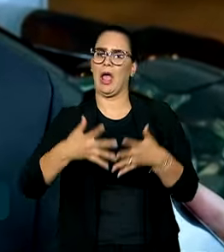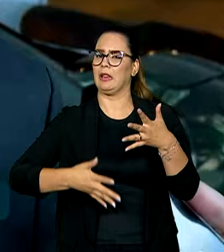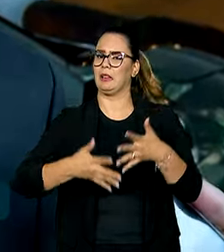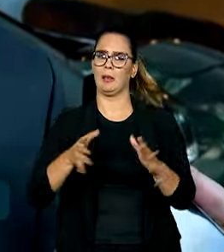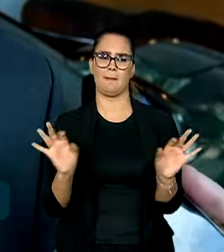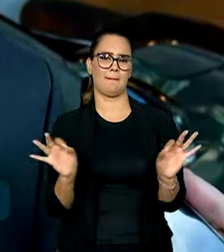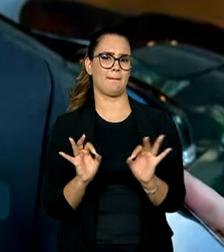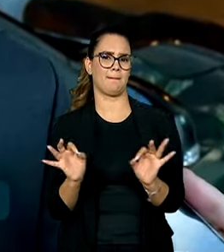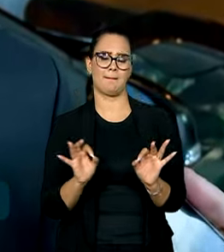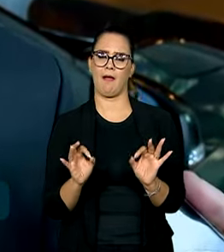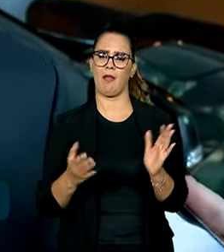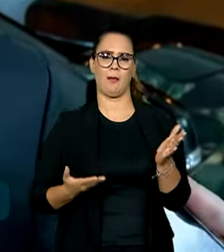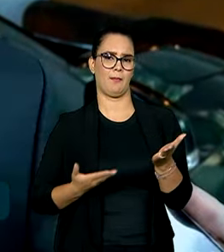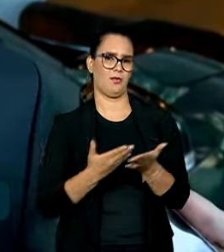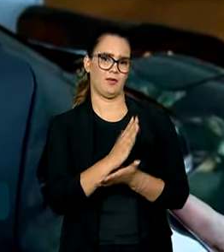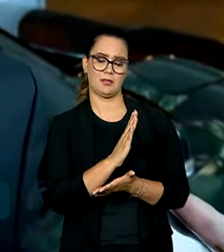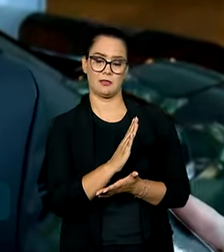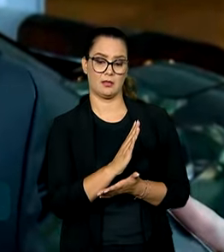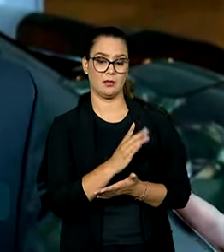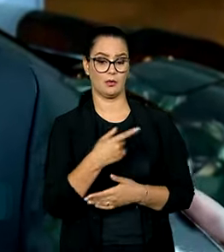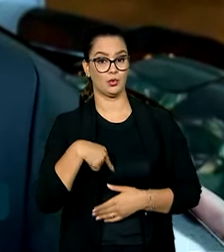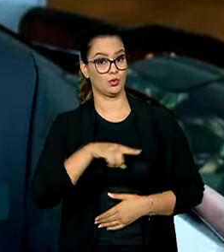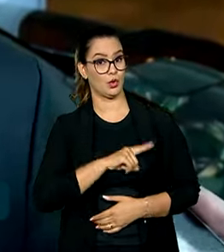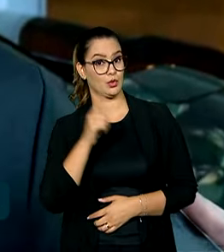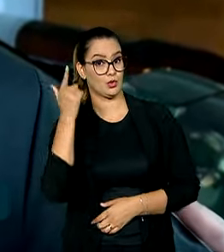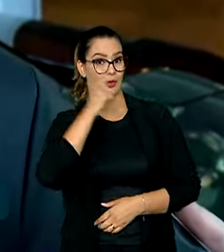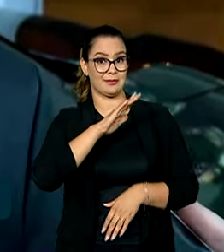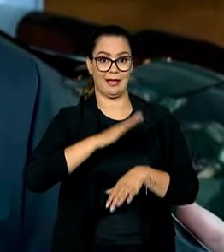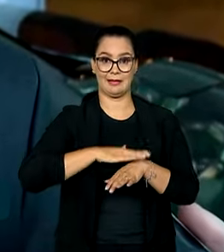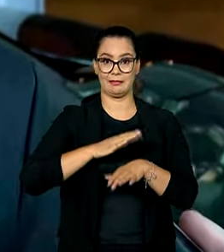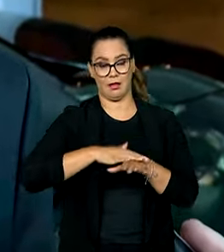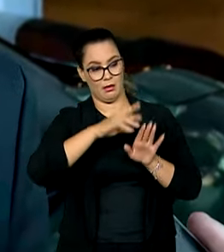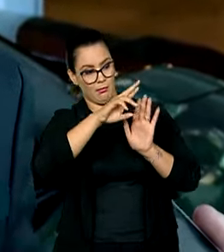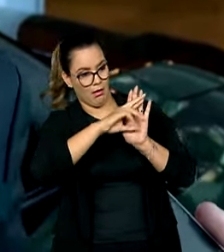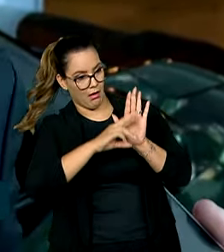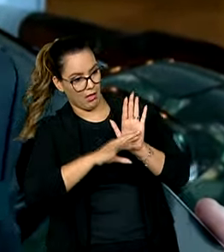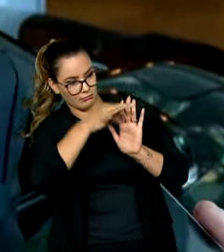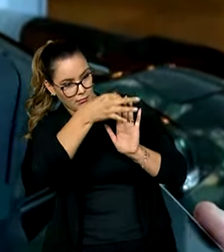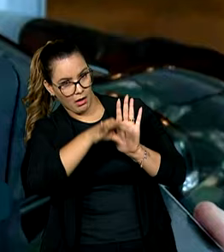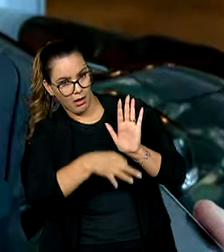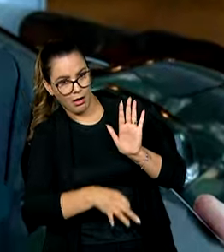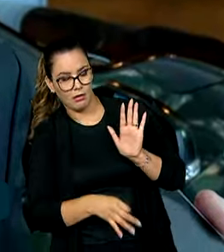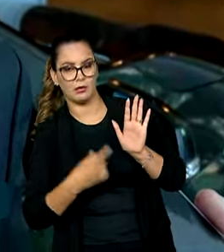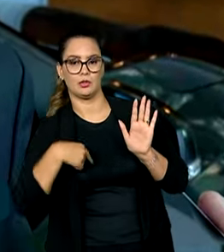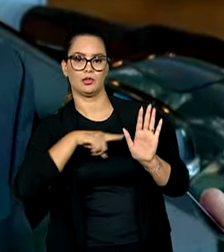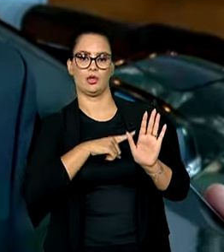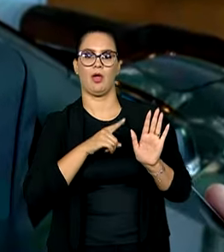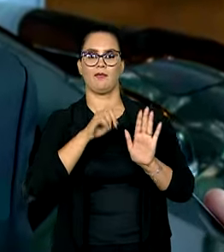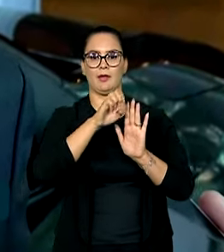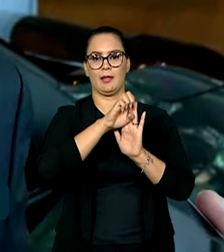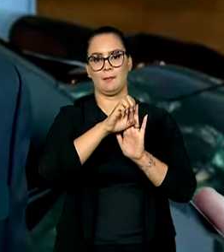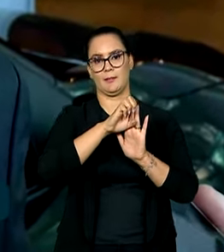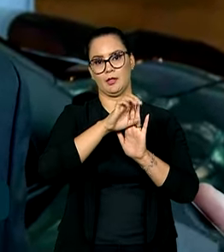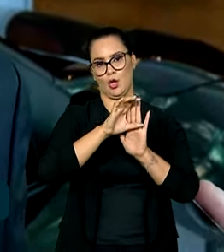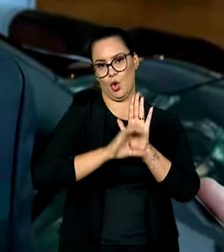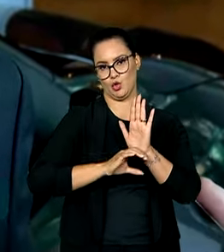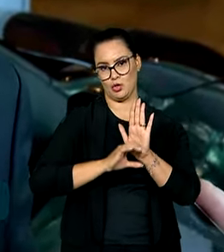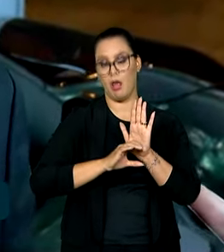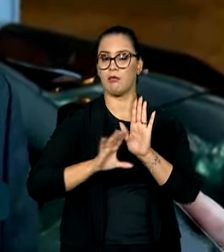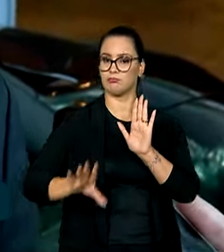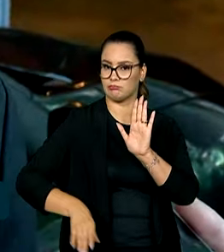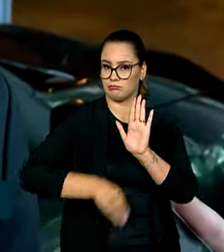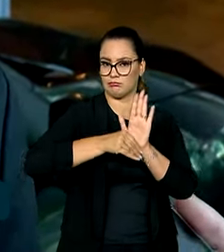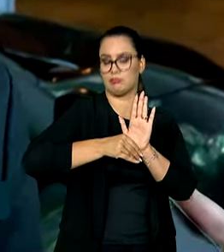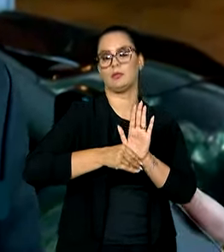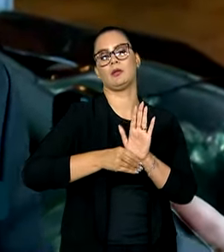a promulgação. E nós ganhamos tempo para regulamentar a nova emenda constitucional. Então nós já